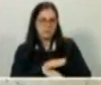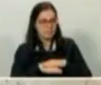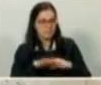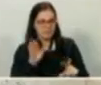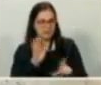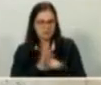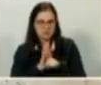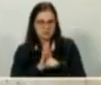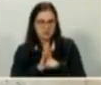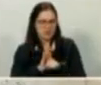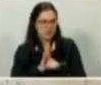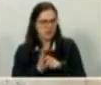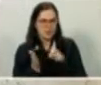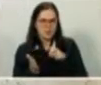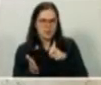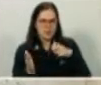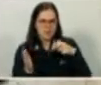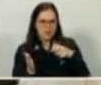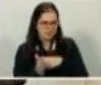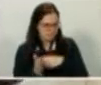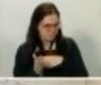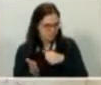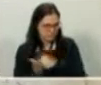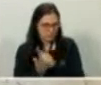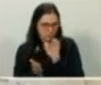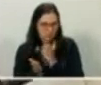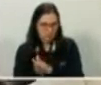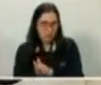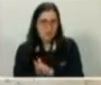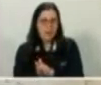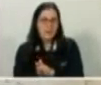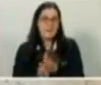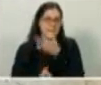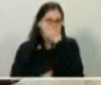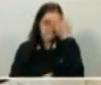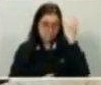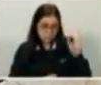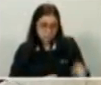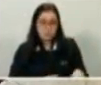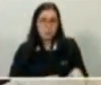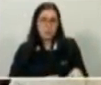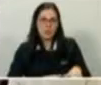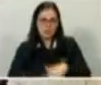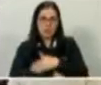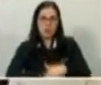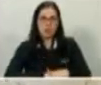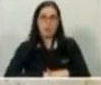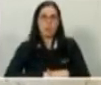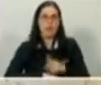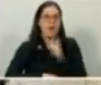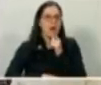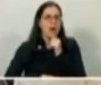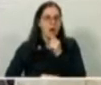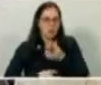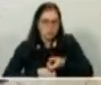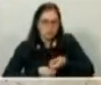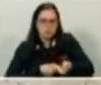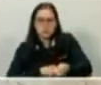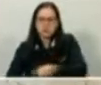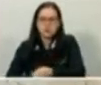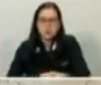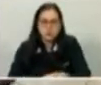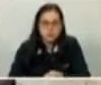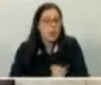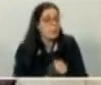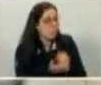quem lavasse a calçada com mangueira, também muito importante, foi aprovado também aqui. Além dessa lei de reuso de água,